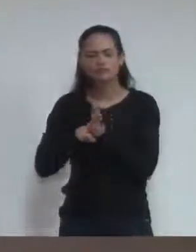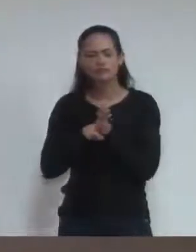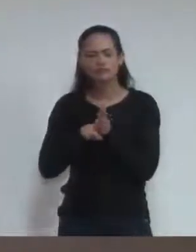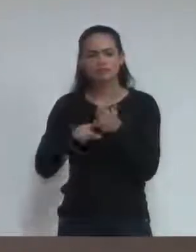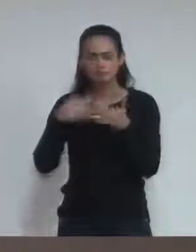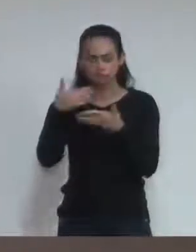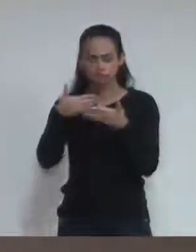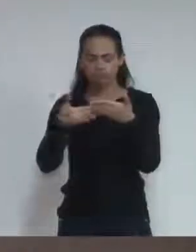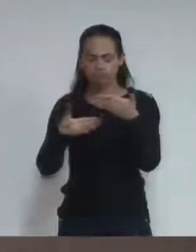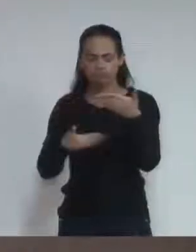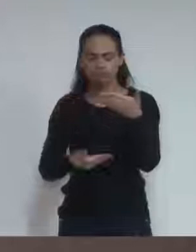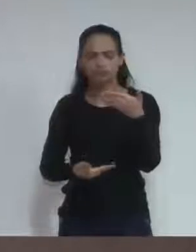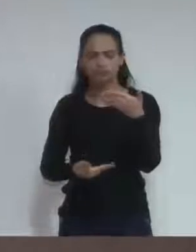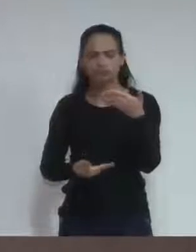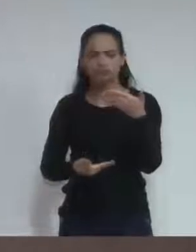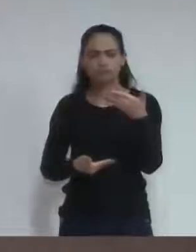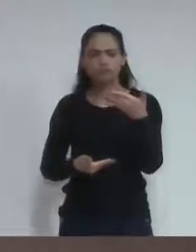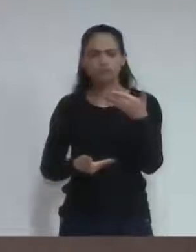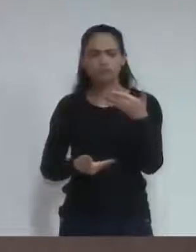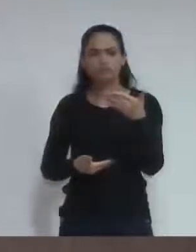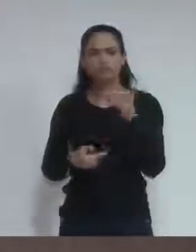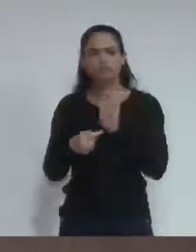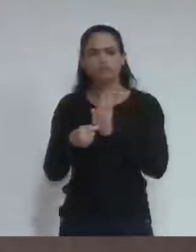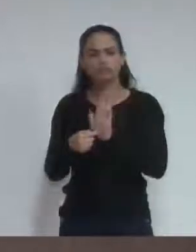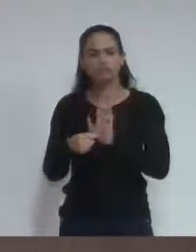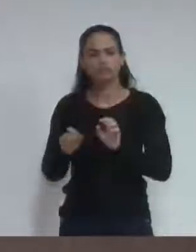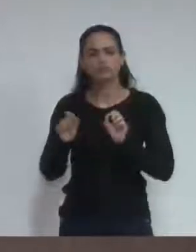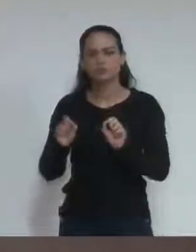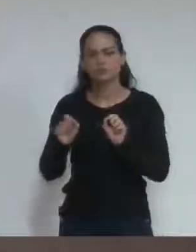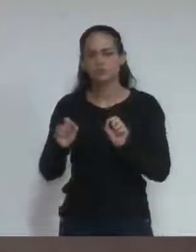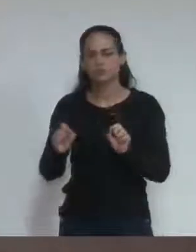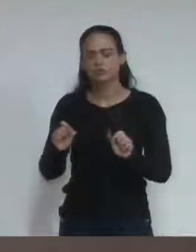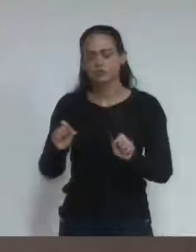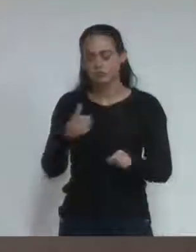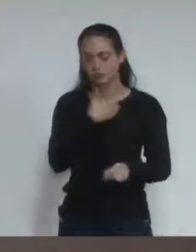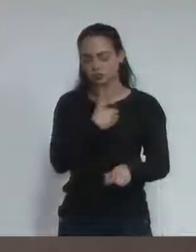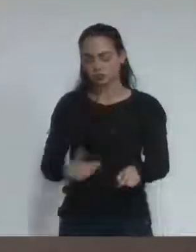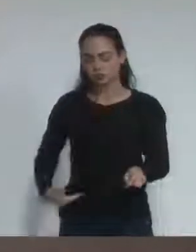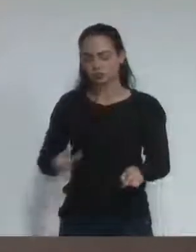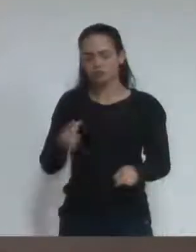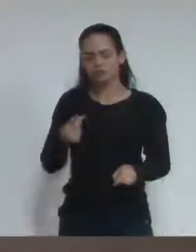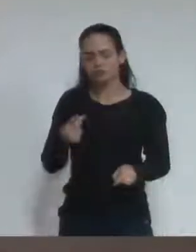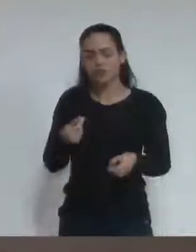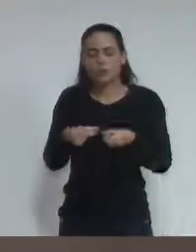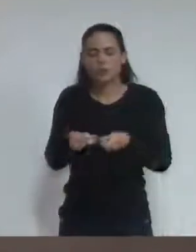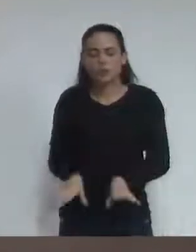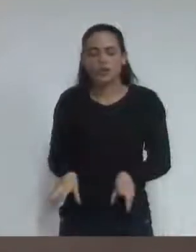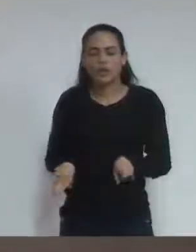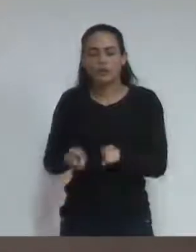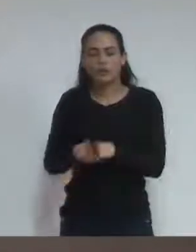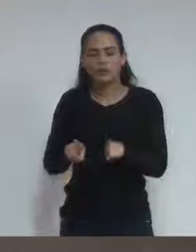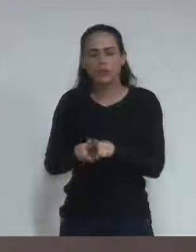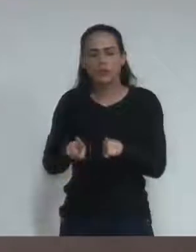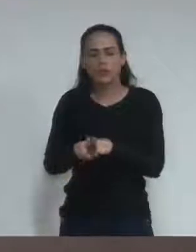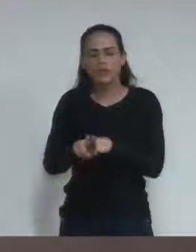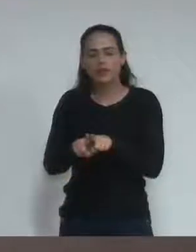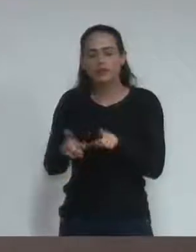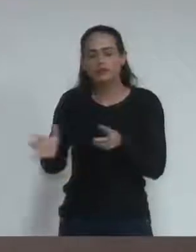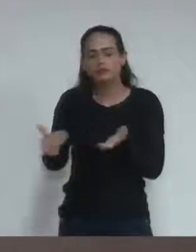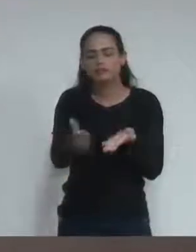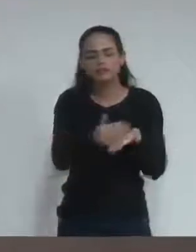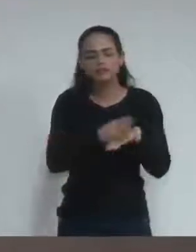que resultaram em potencial dano ao erário e por superfaturamento. E o montante